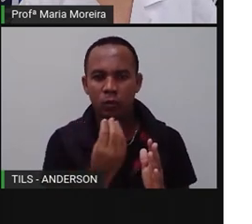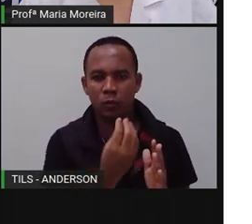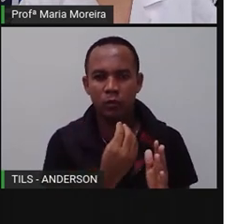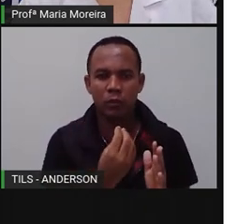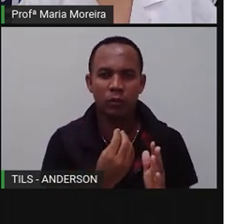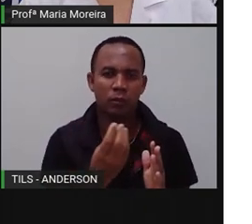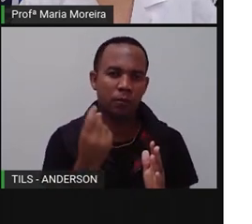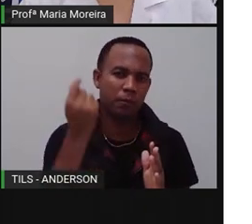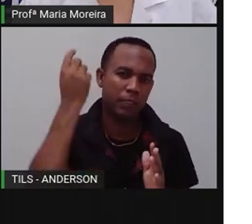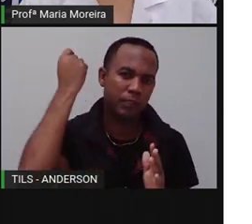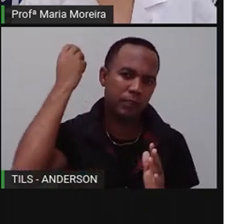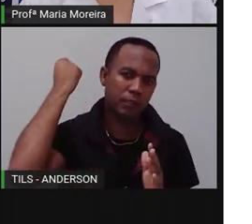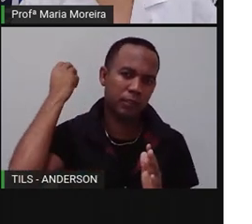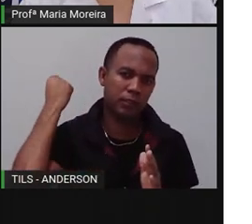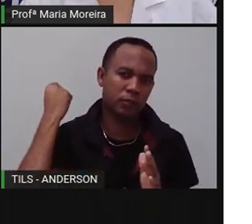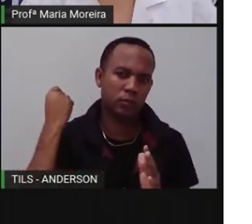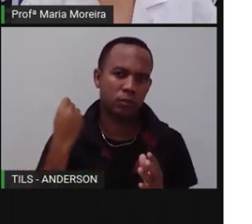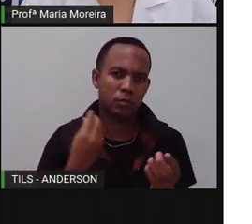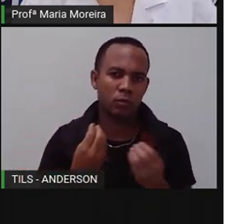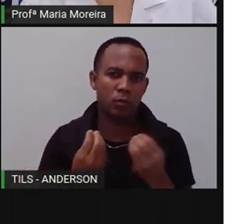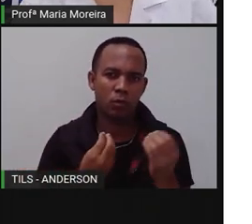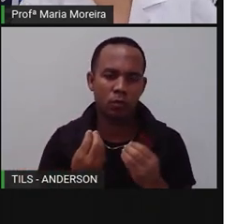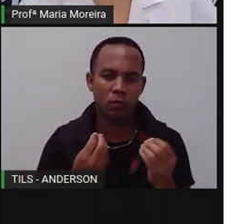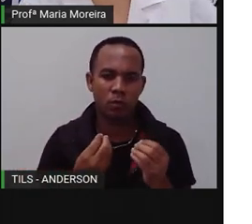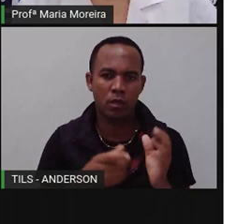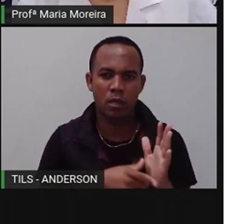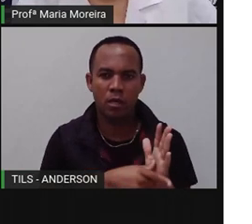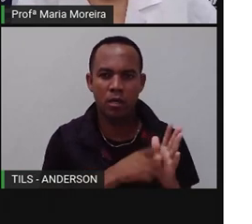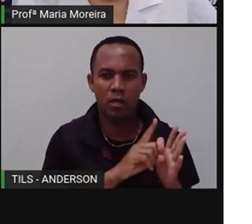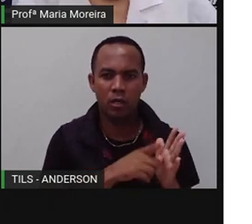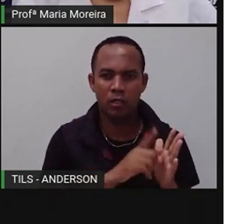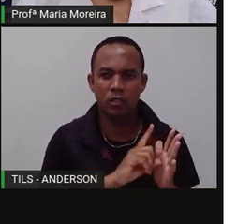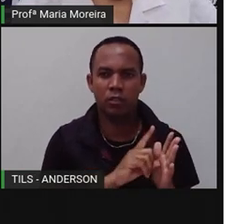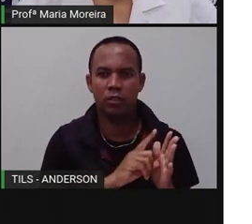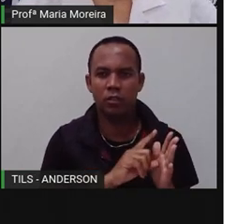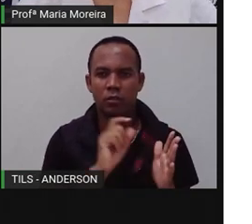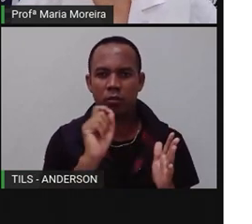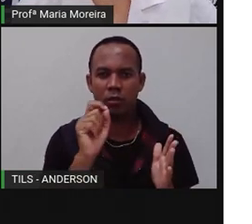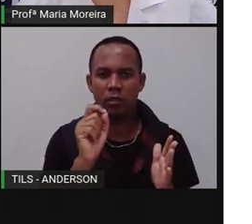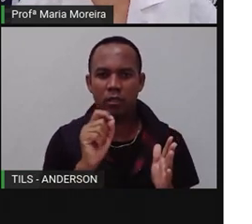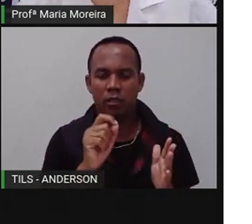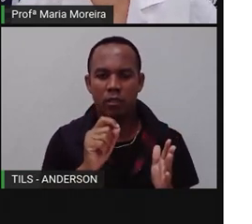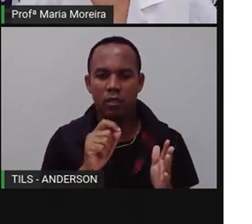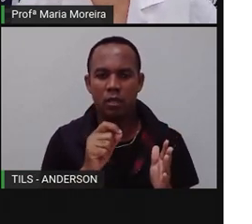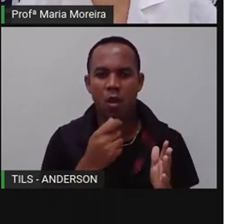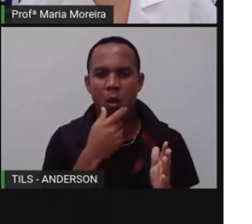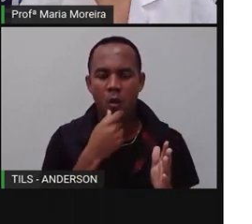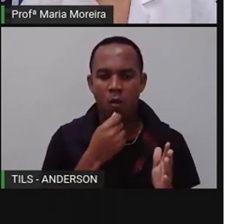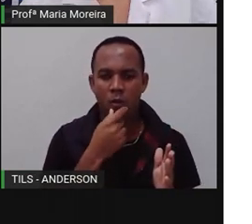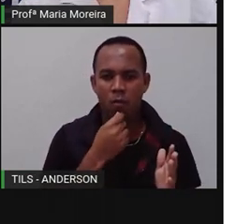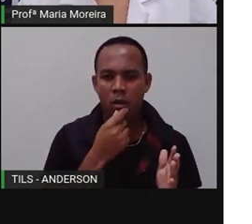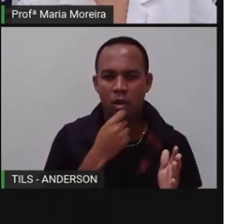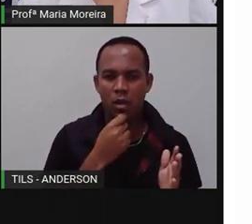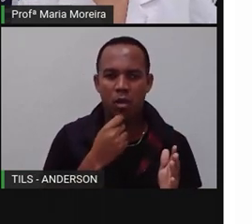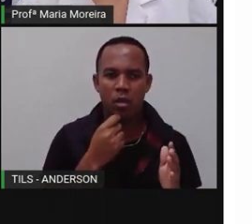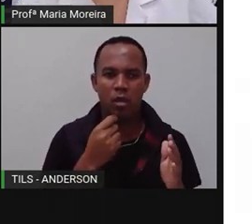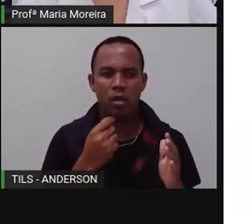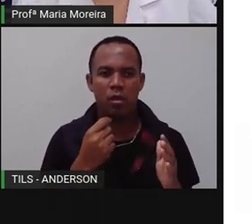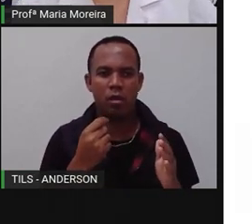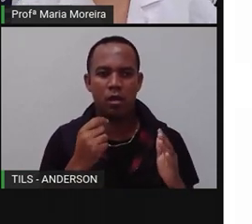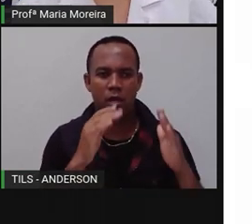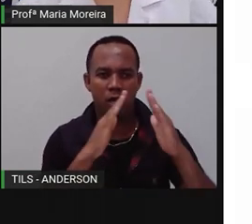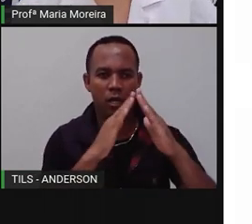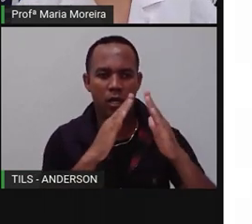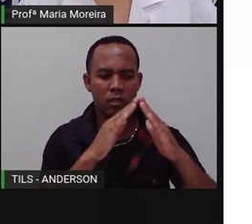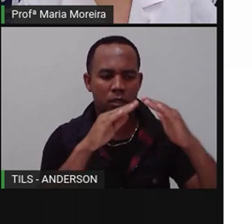desde o período paleolítico, ou seja, lá na época do, que a chama grosseiramente de homem das cavernas, né? As